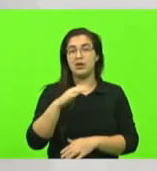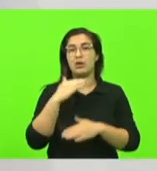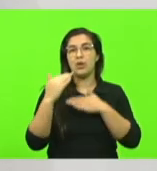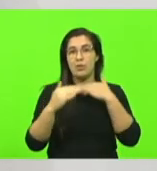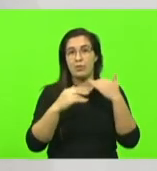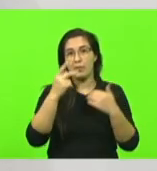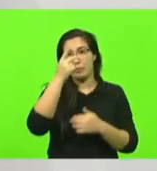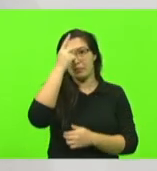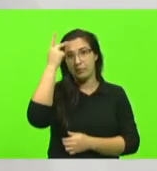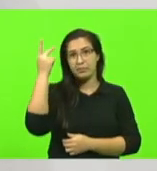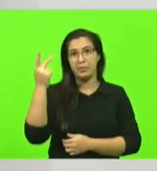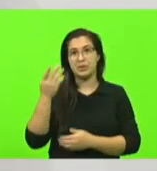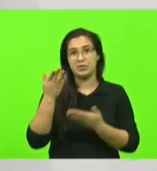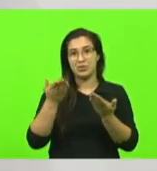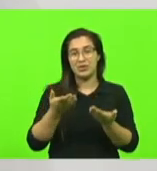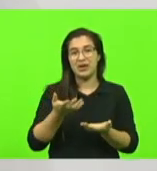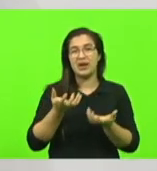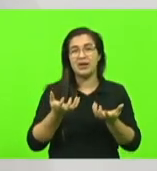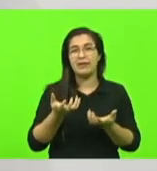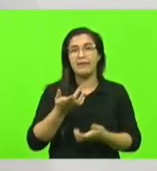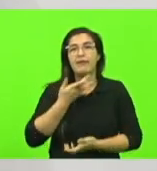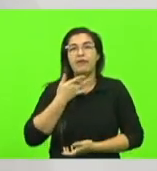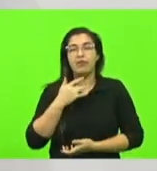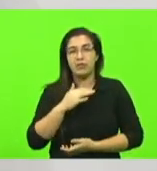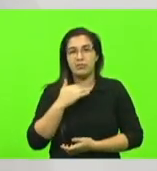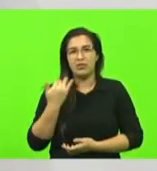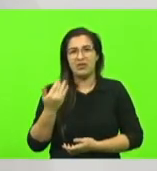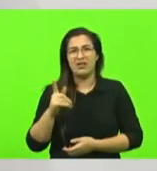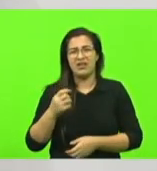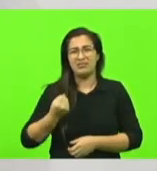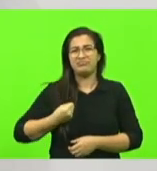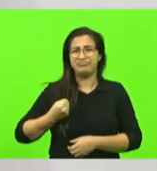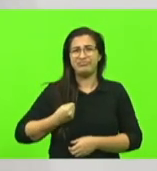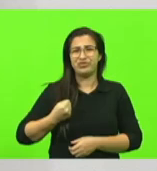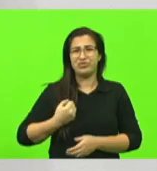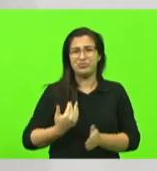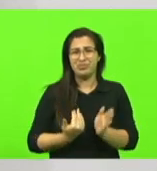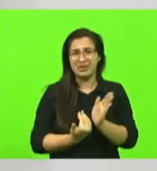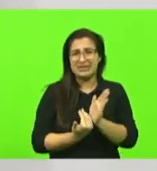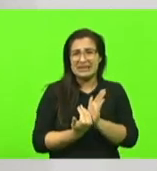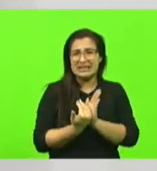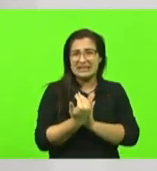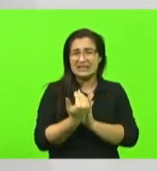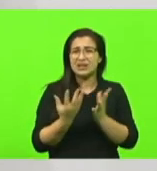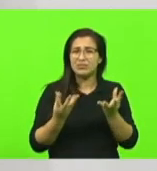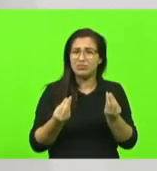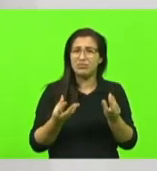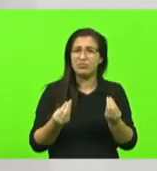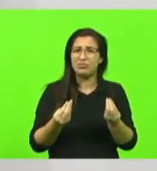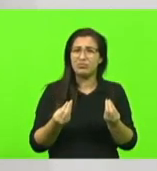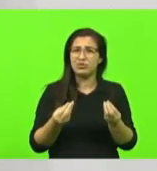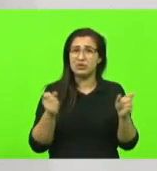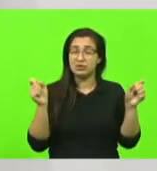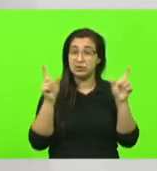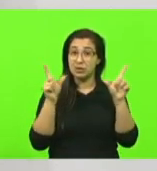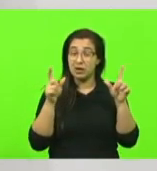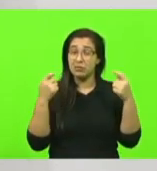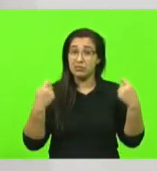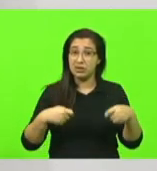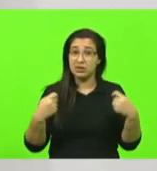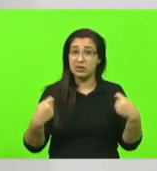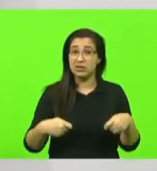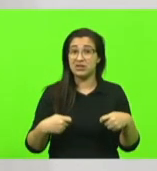nosso país é um número muito alto é um número alarmante e o suicídio